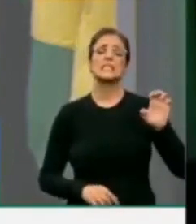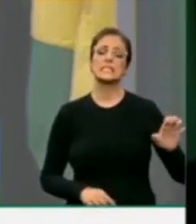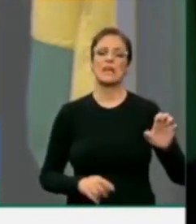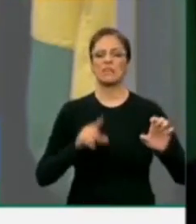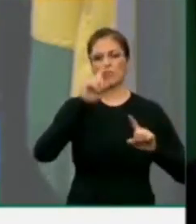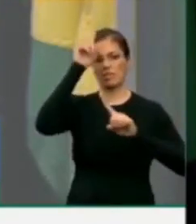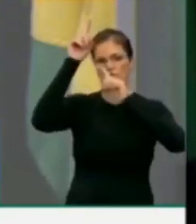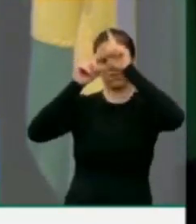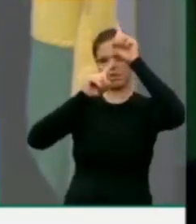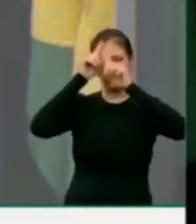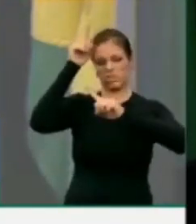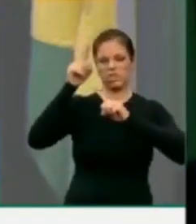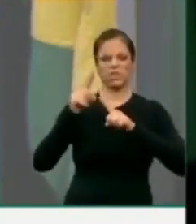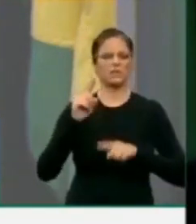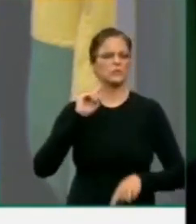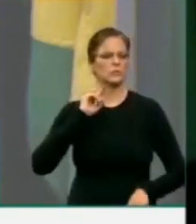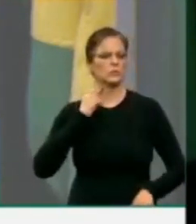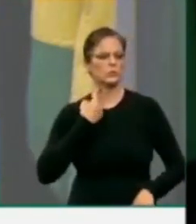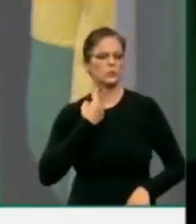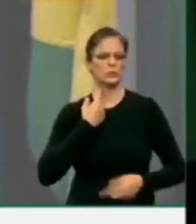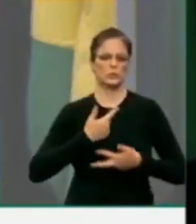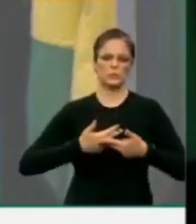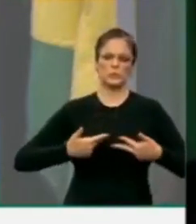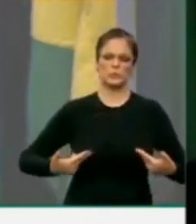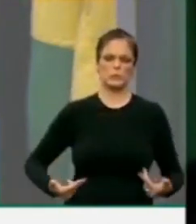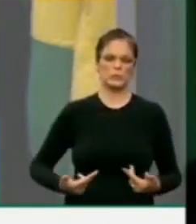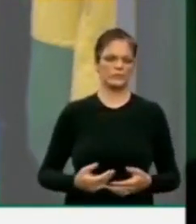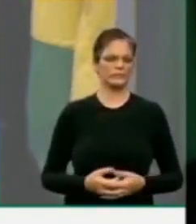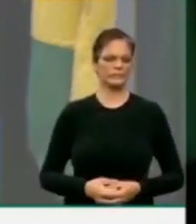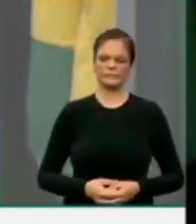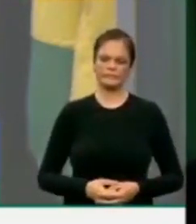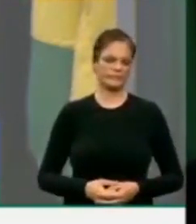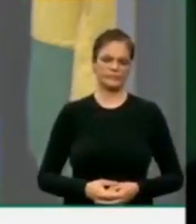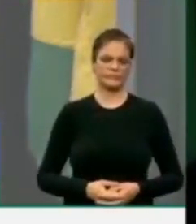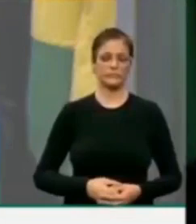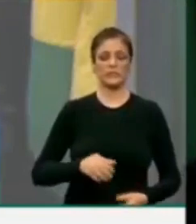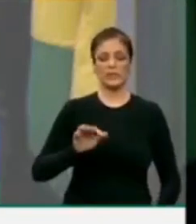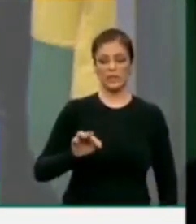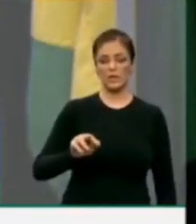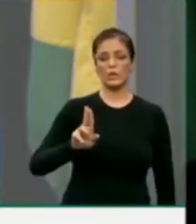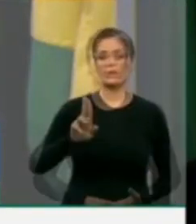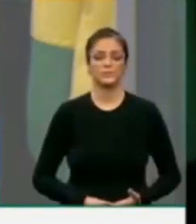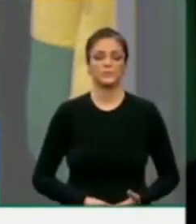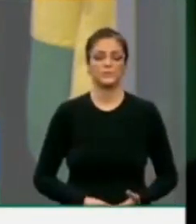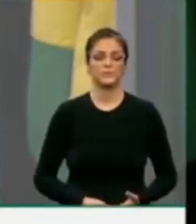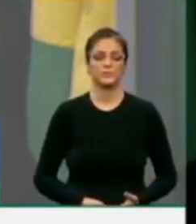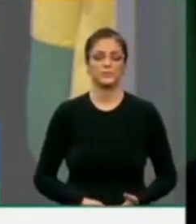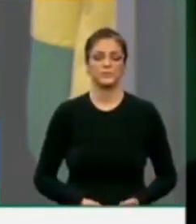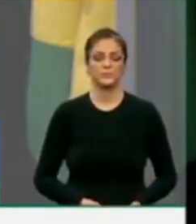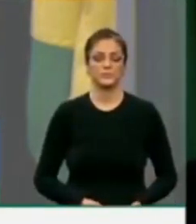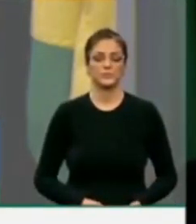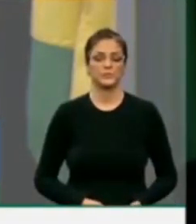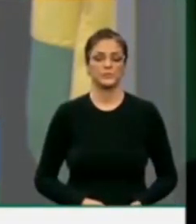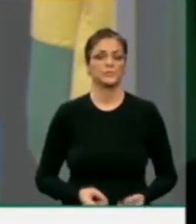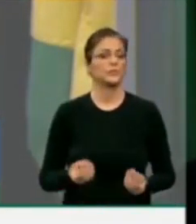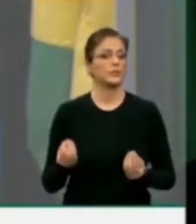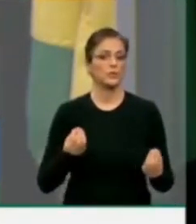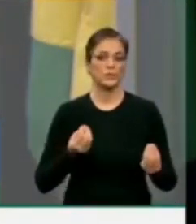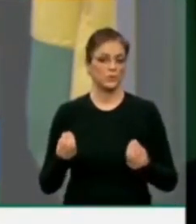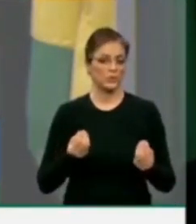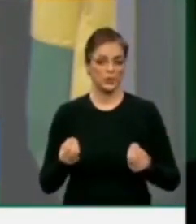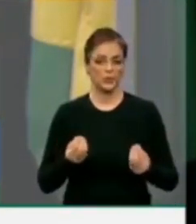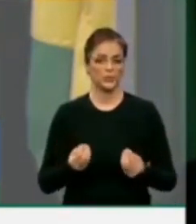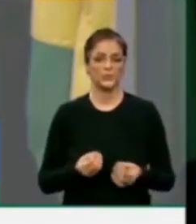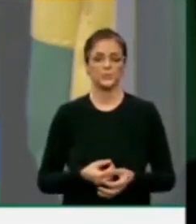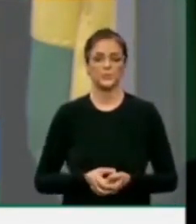fazer esse tipo de jogo sujo. O que está em jogo aqui é que o Fundeb, hoje, ele está institucionalizado